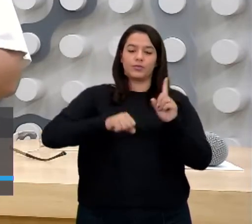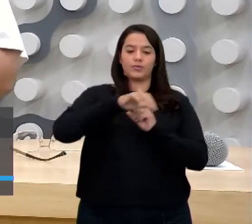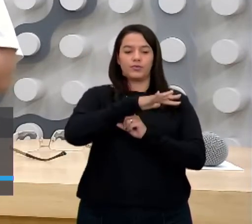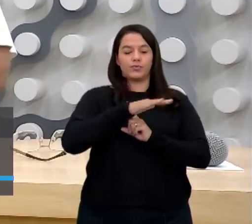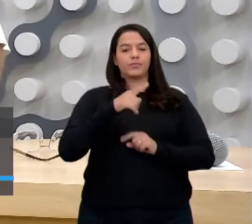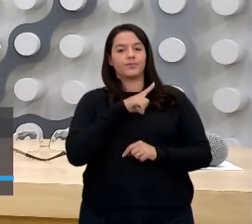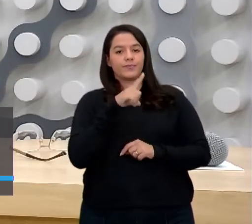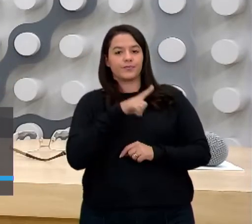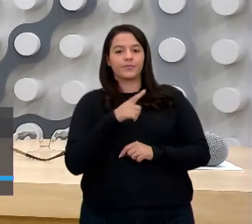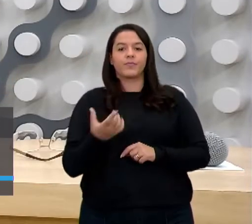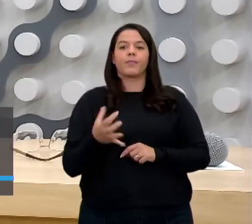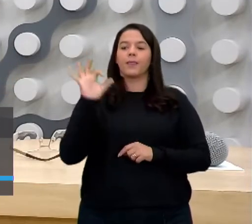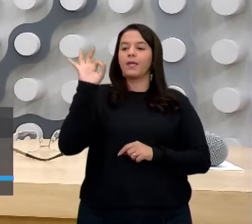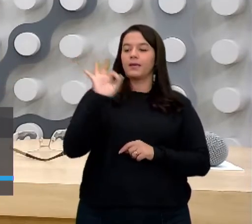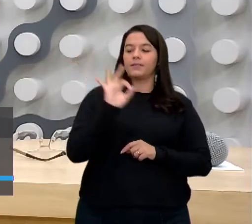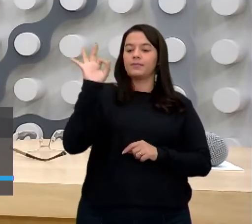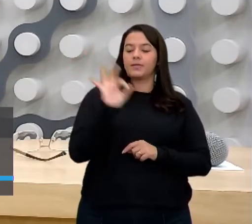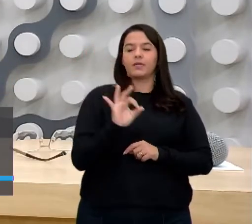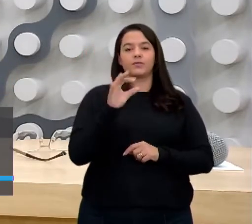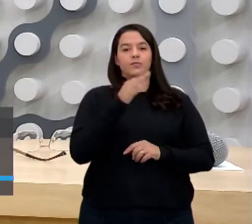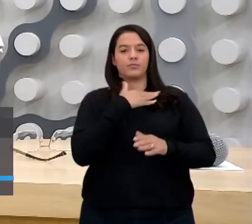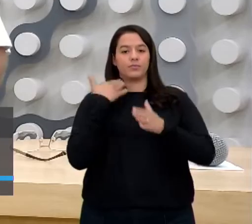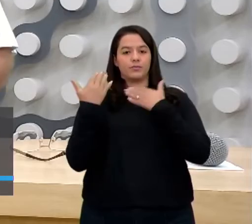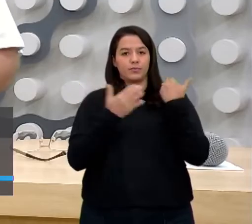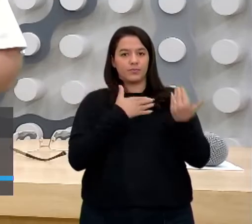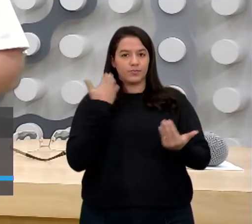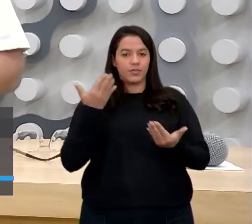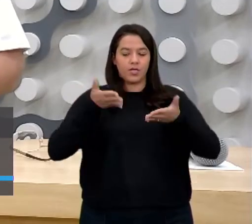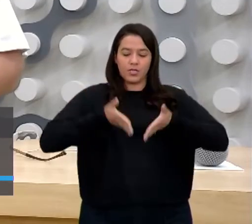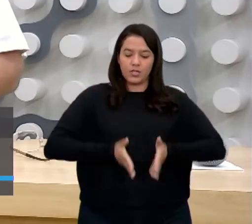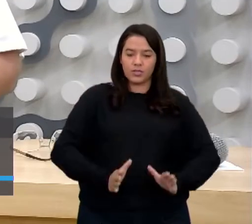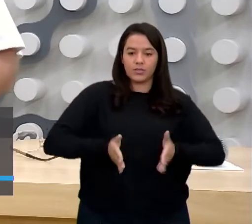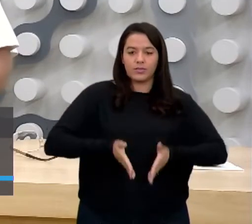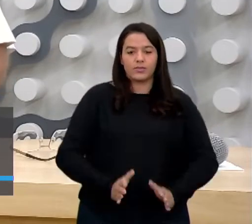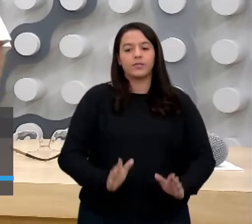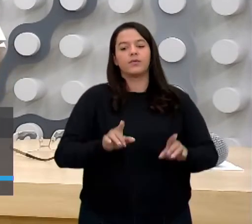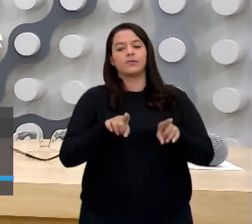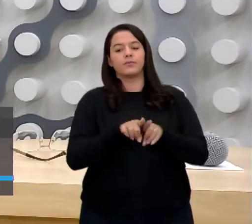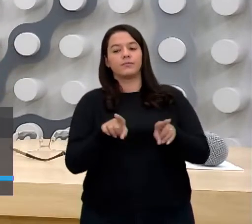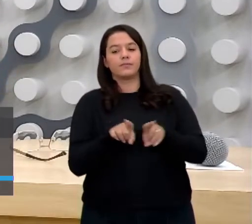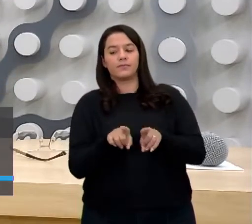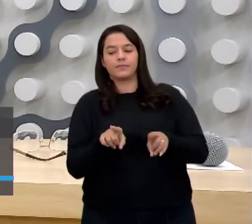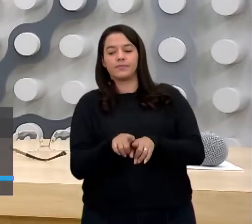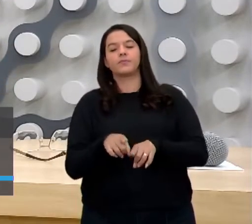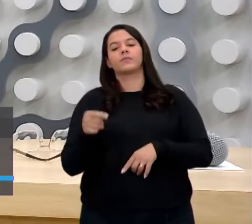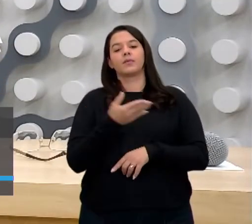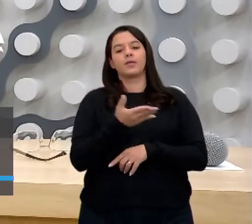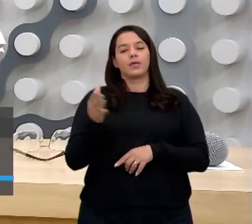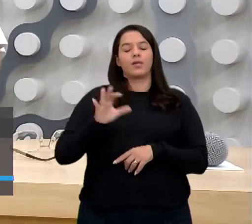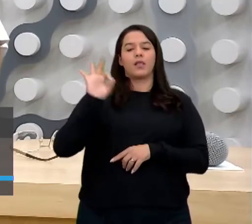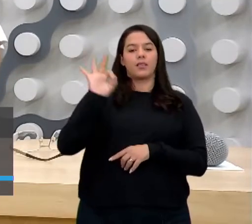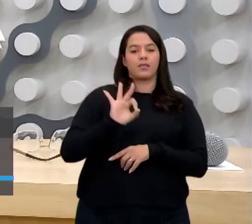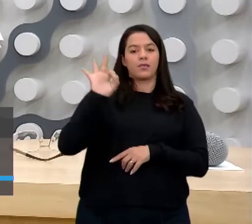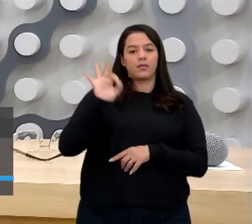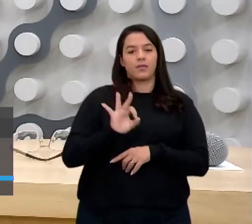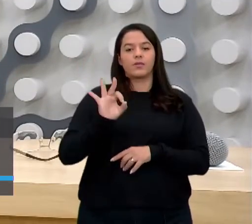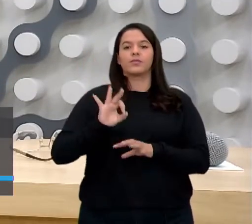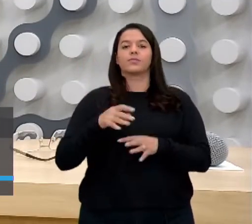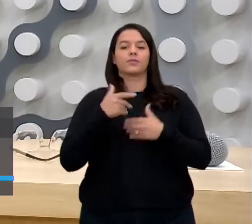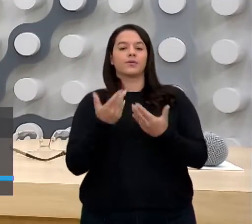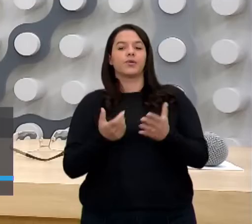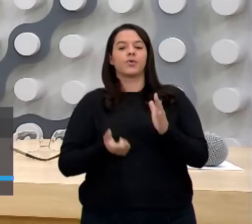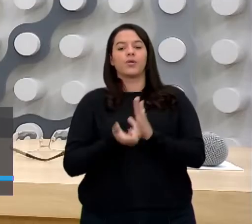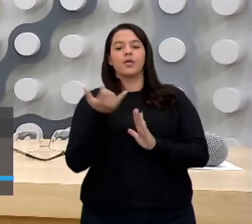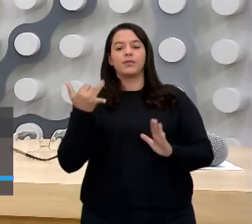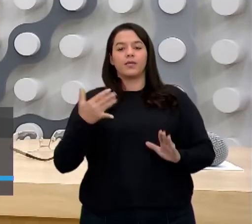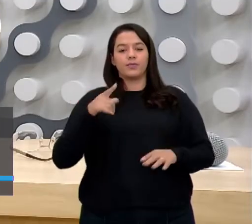taxa de natalidade, taxa de mortalidade infantil, a própria taxa de mortalidade. Quais as razões?